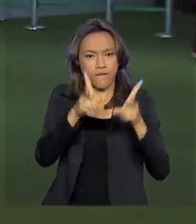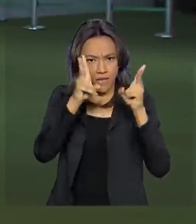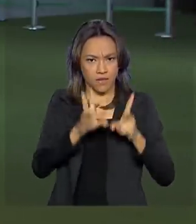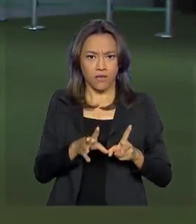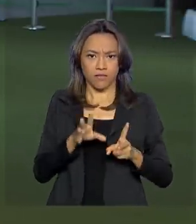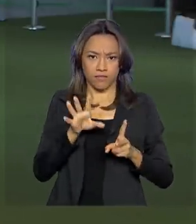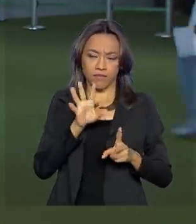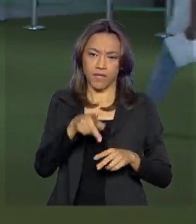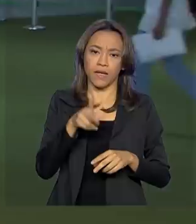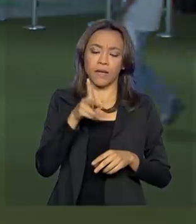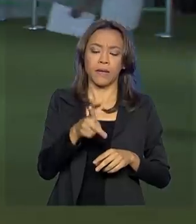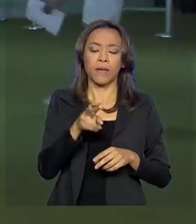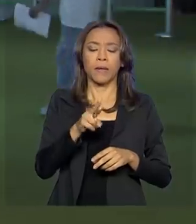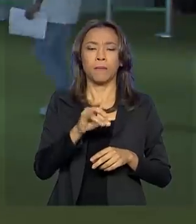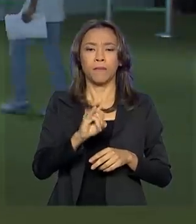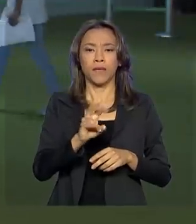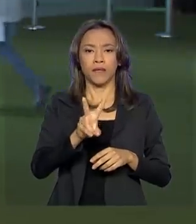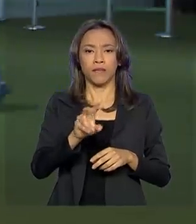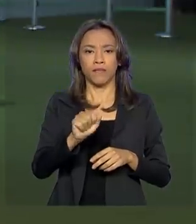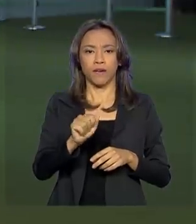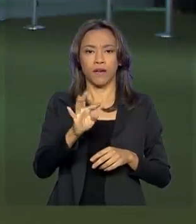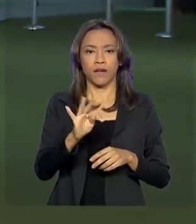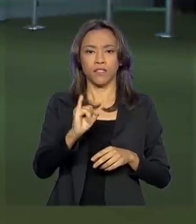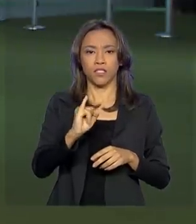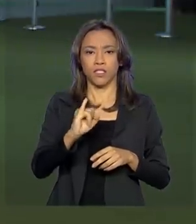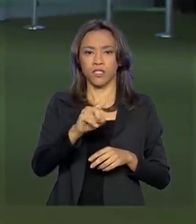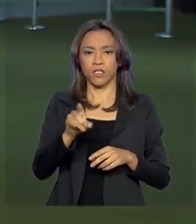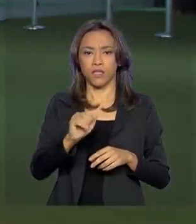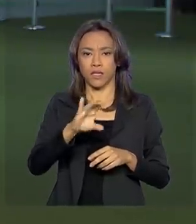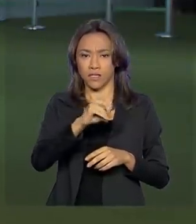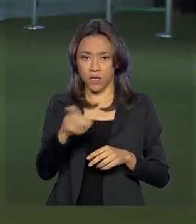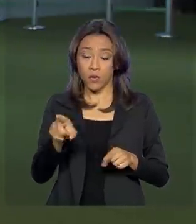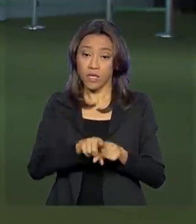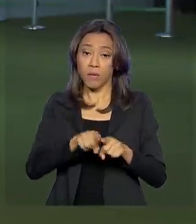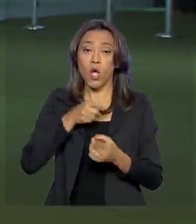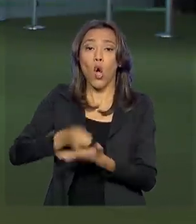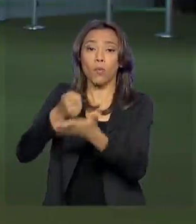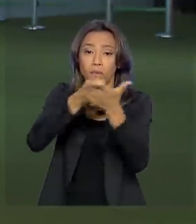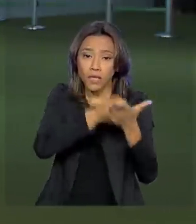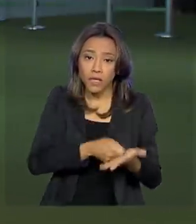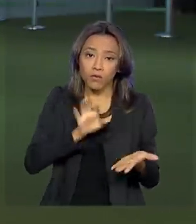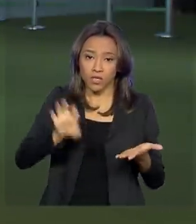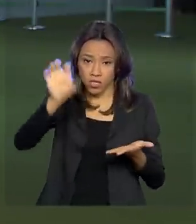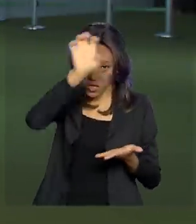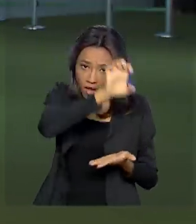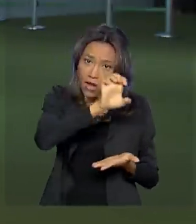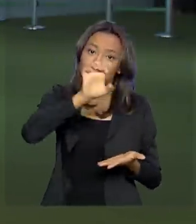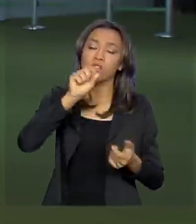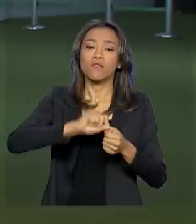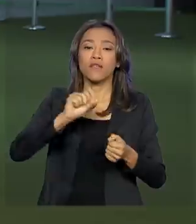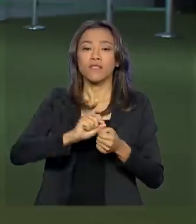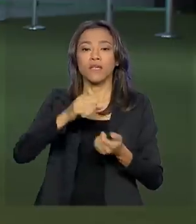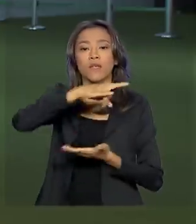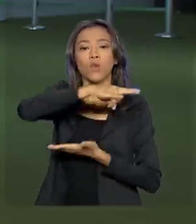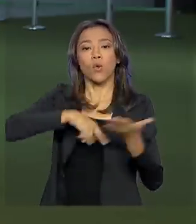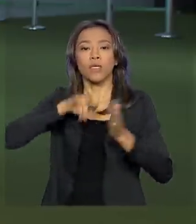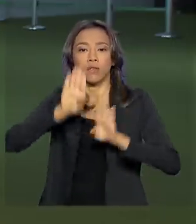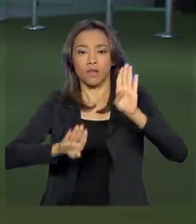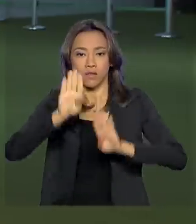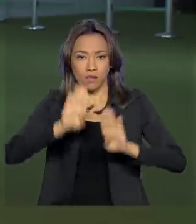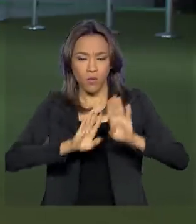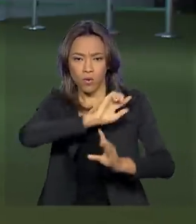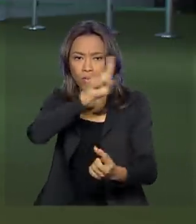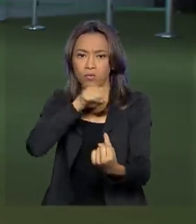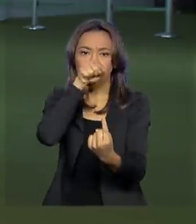obriga estados e municípios a realizarem licitações. O foco principal desse marco é ampliar, universalizar os